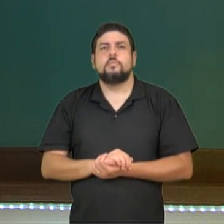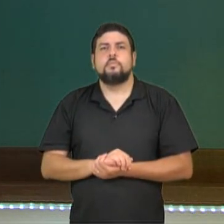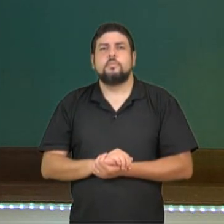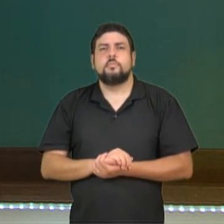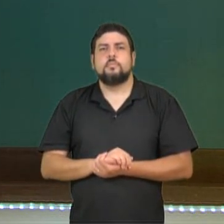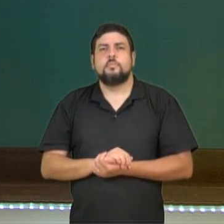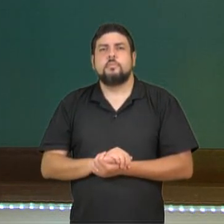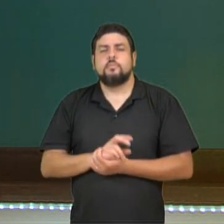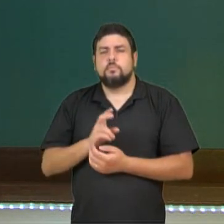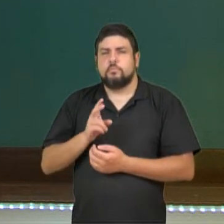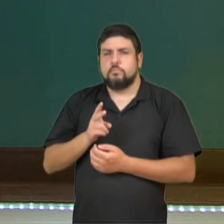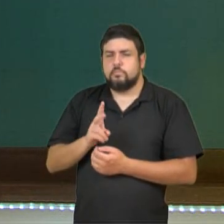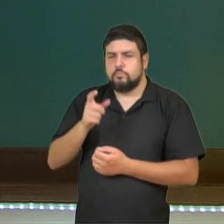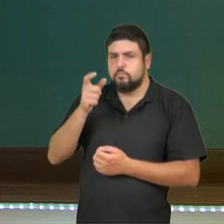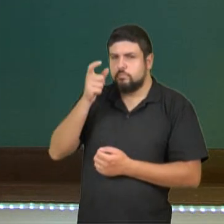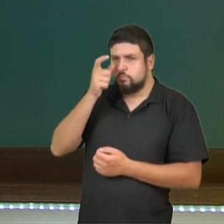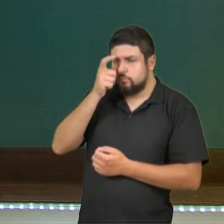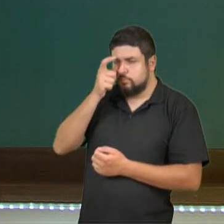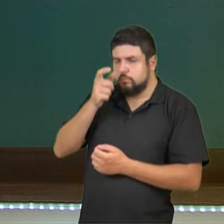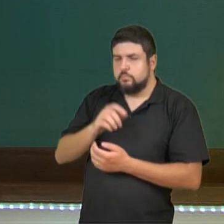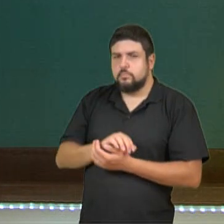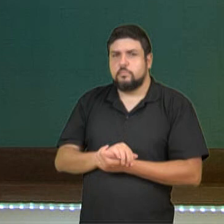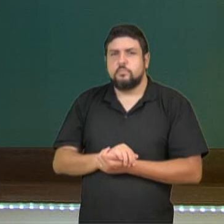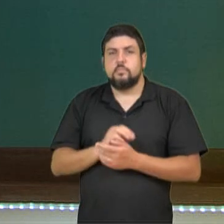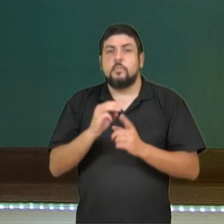Sobre as modalidades, a gente tem o freestyle,